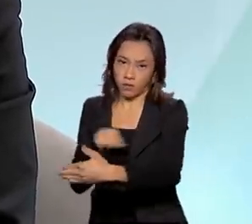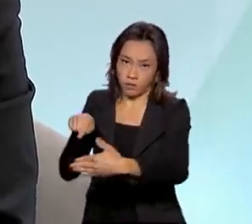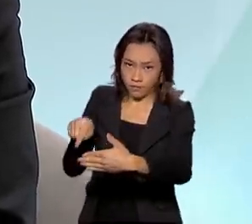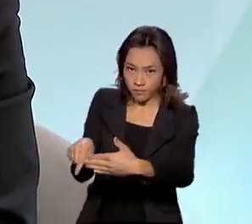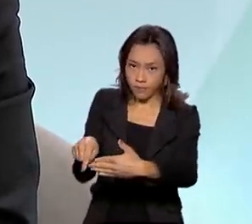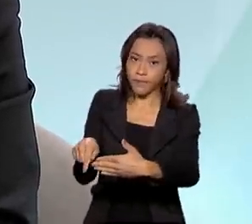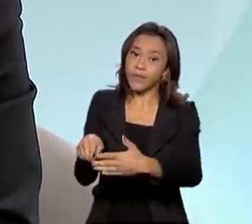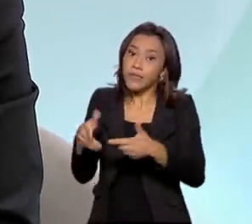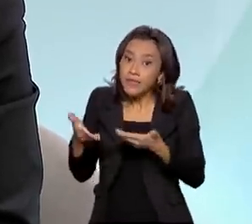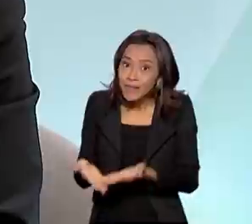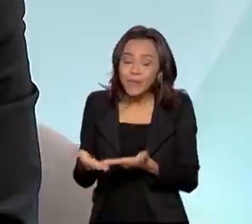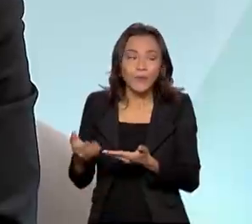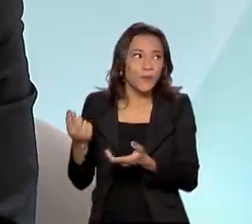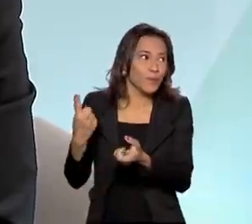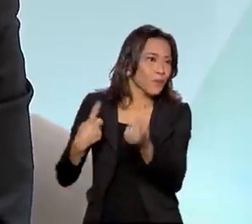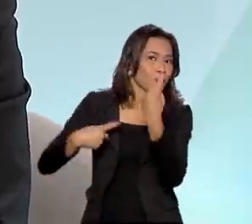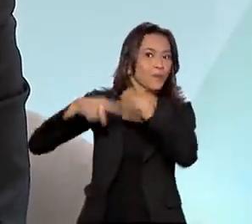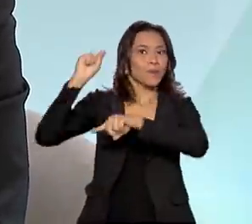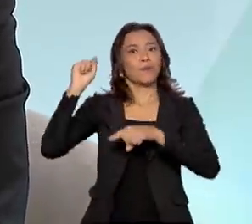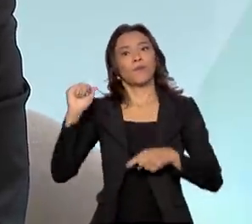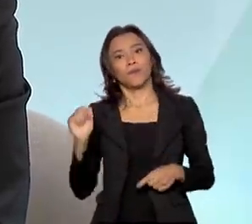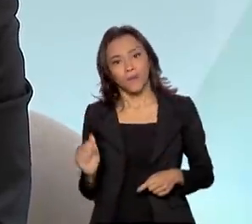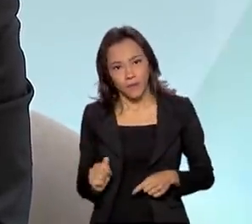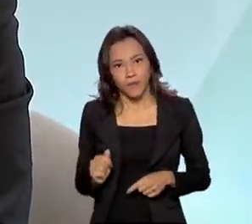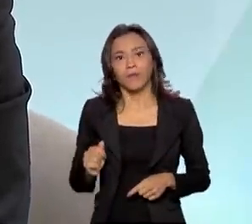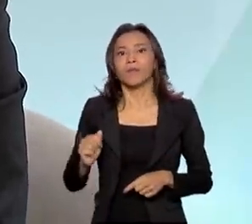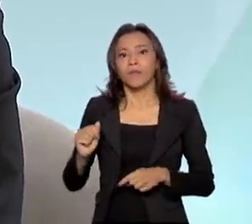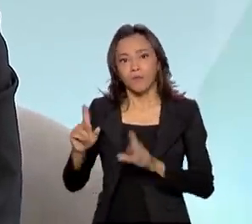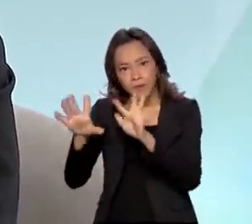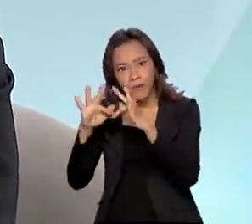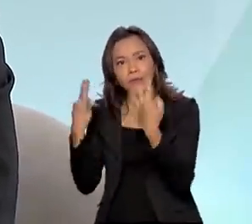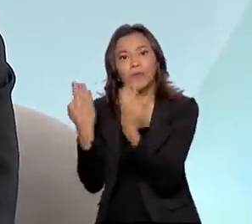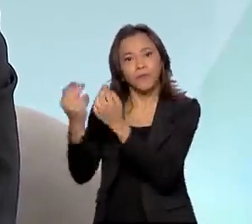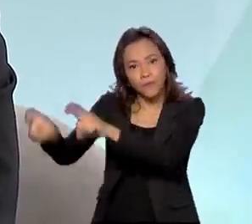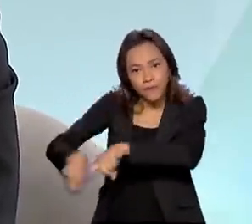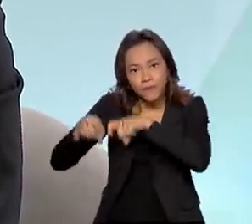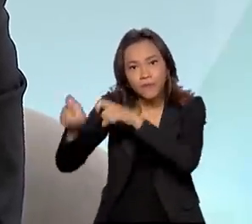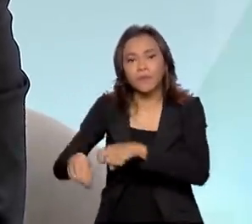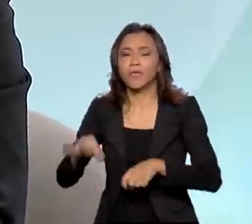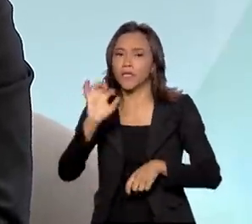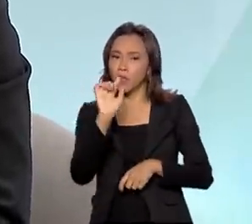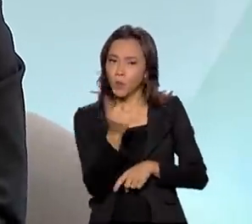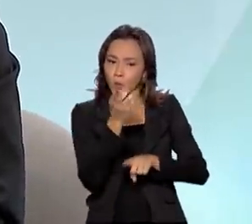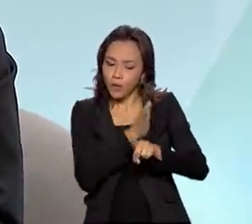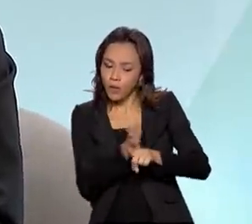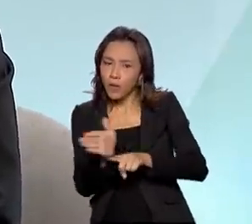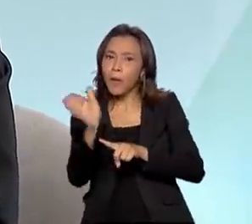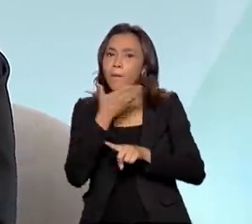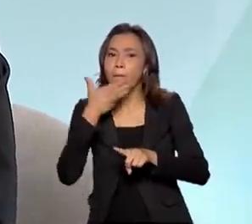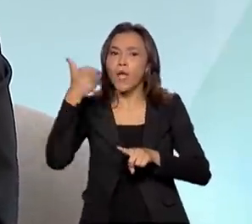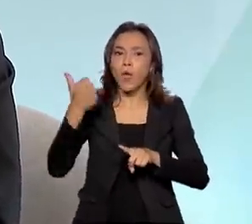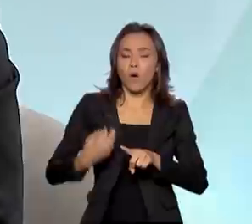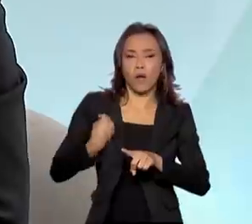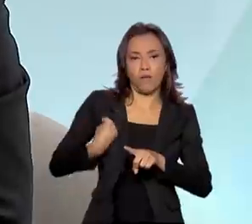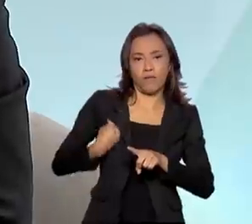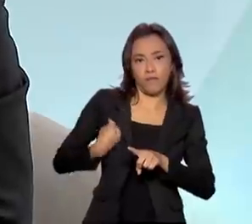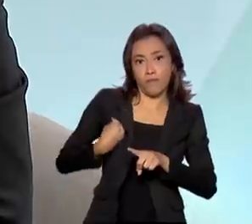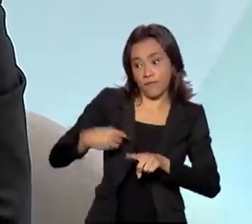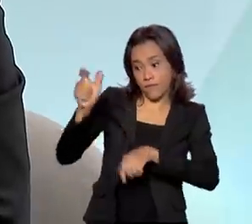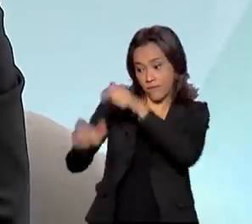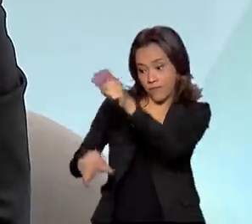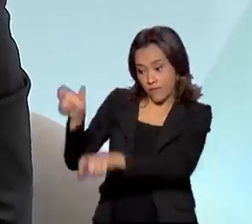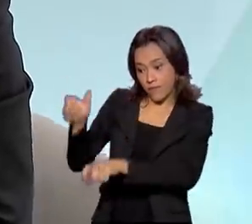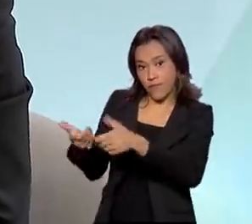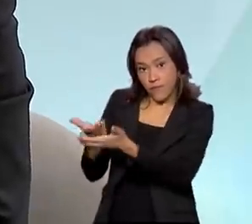Então, isso é um grande ganho e isso, de fato, abrange duas vertentes. Uma, melhora a condição de vida daquele